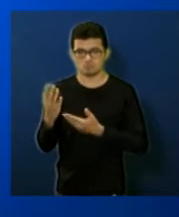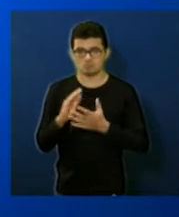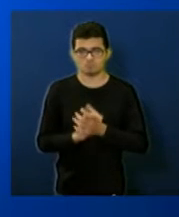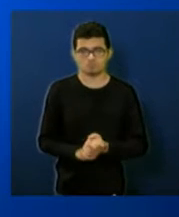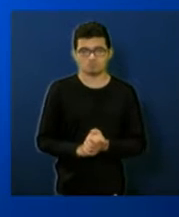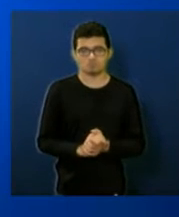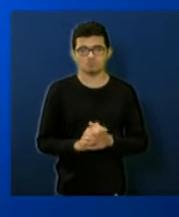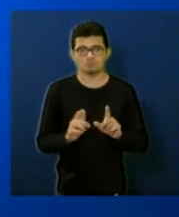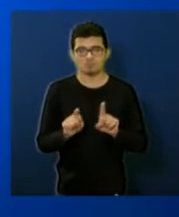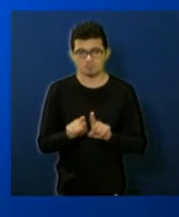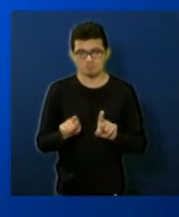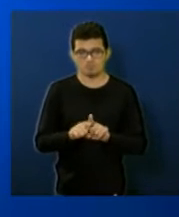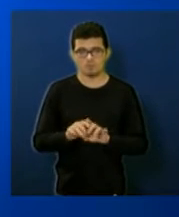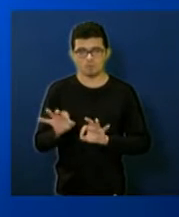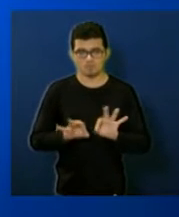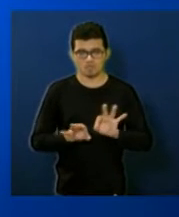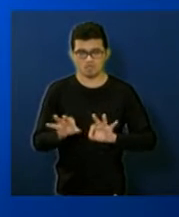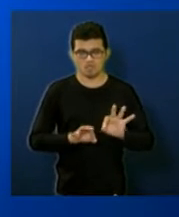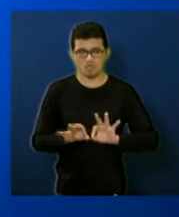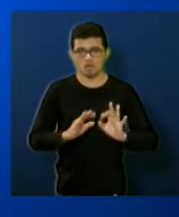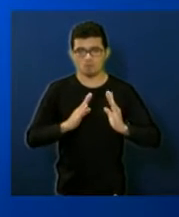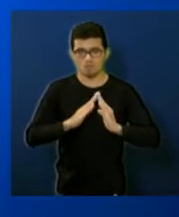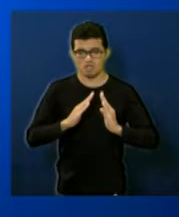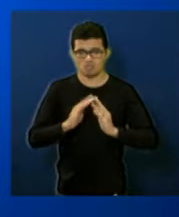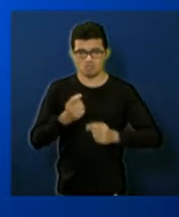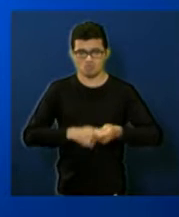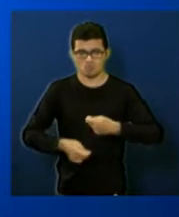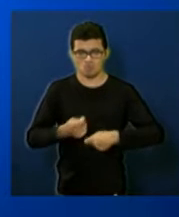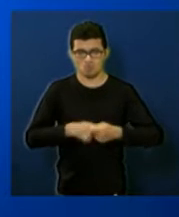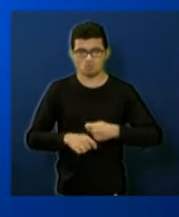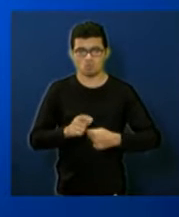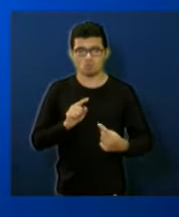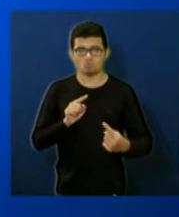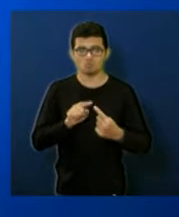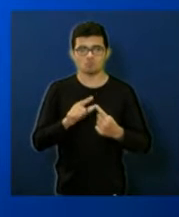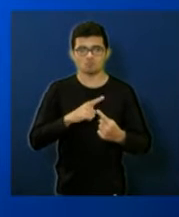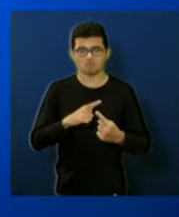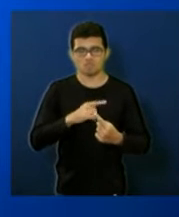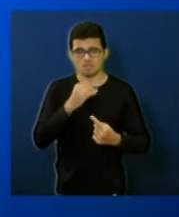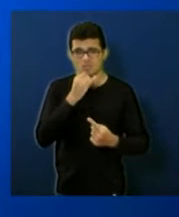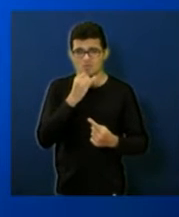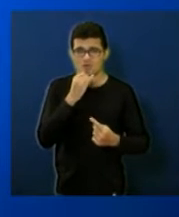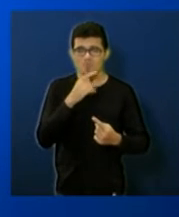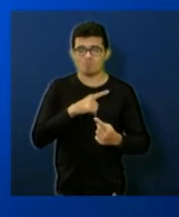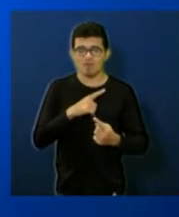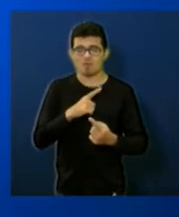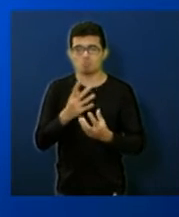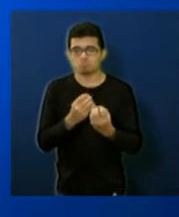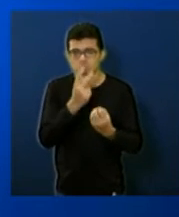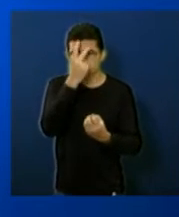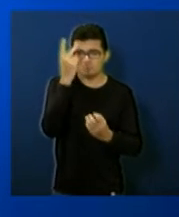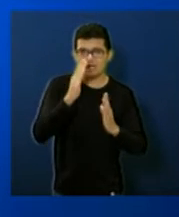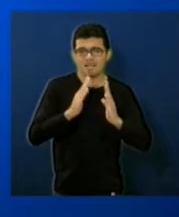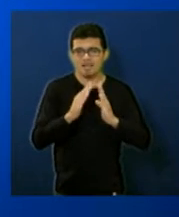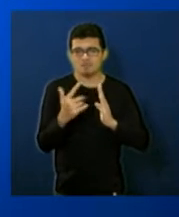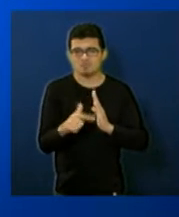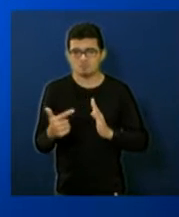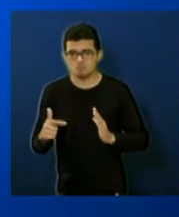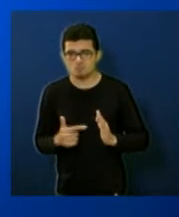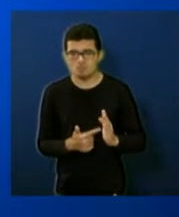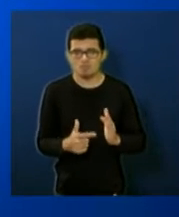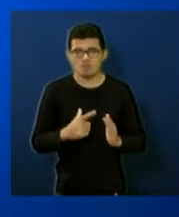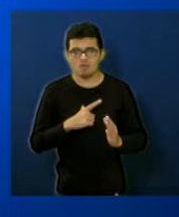Programa Moradia Econômica. O objetivo é minimizar o déficit habitacional com o fornecimento de projetos